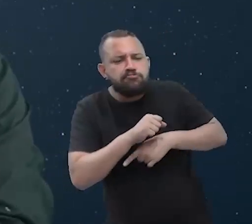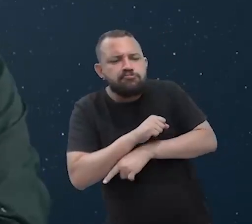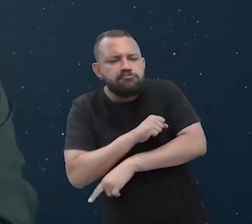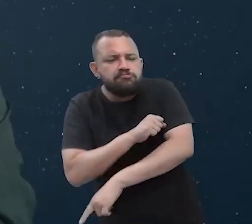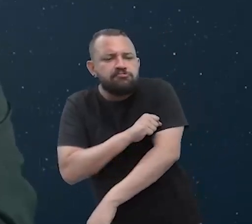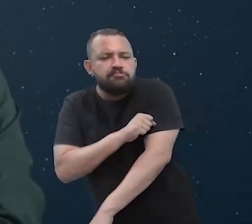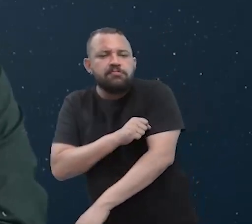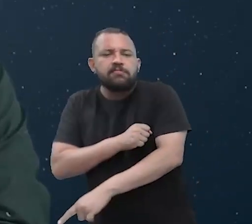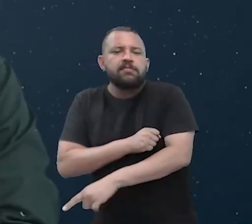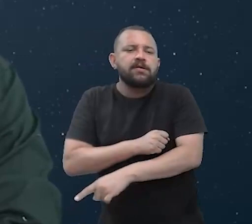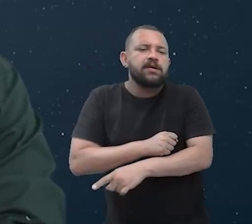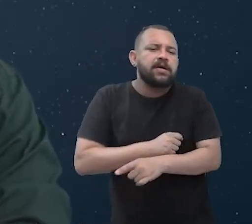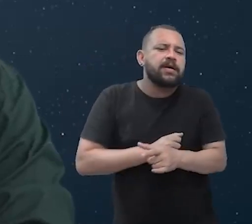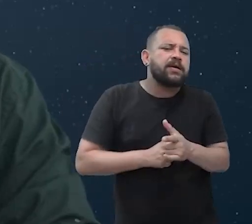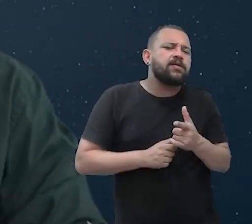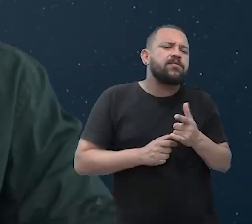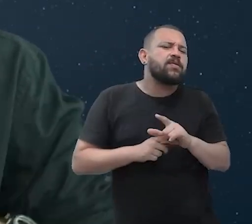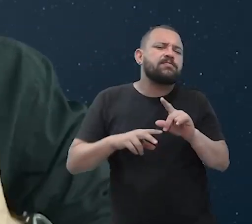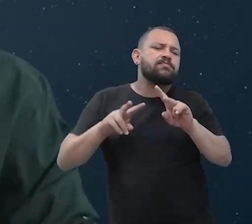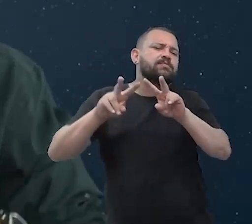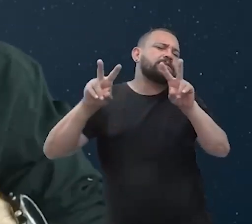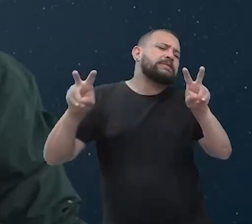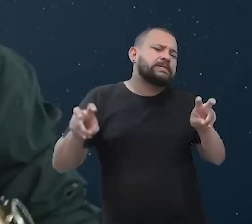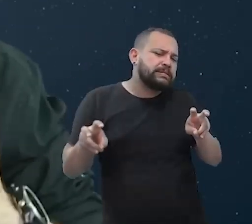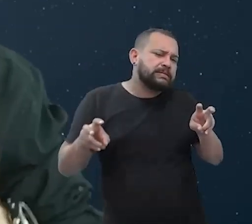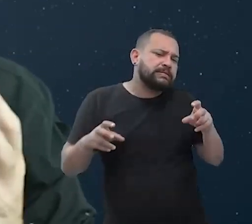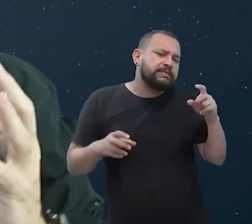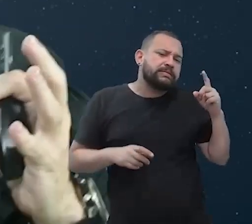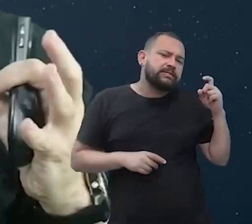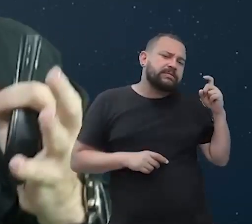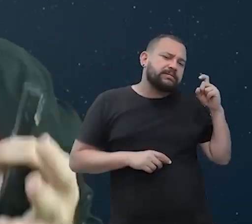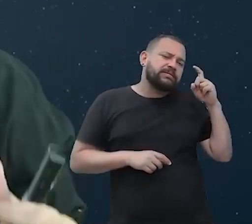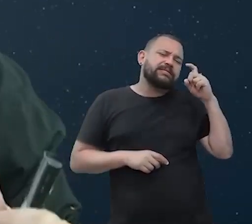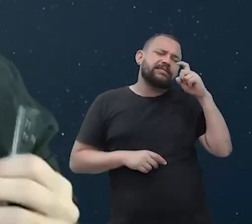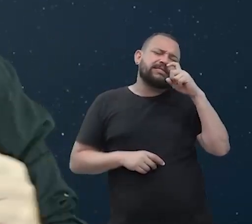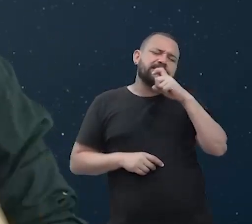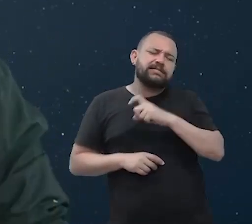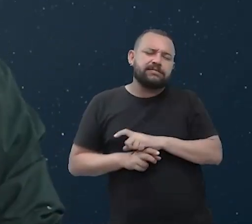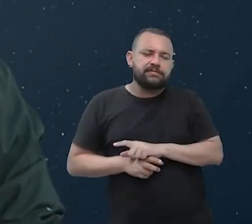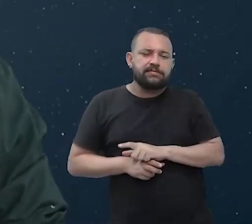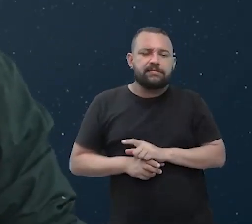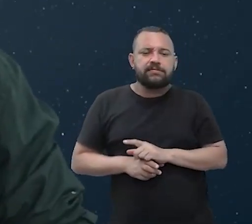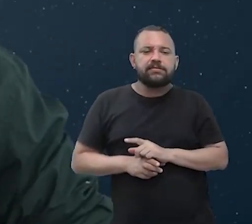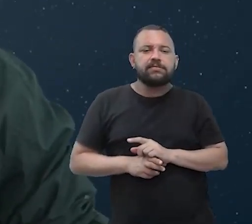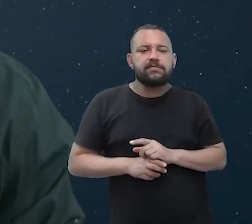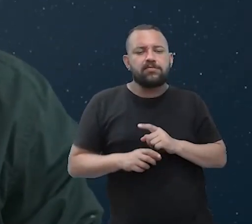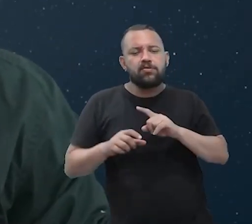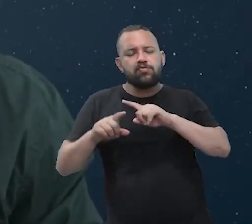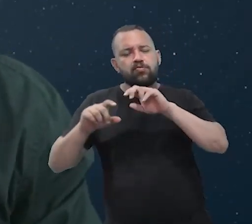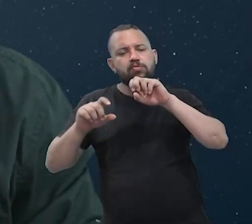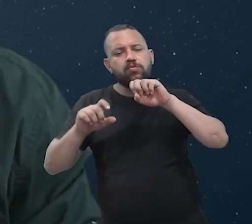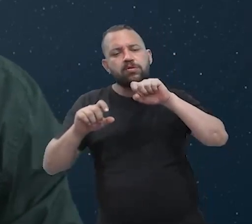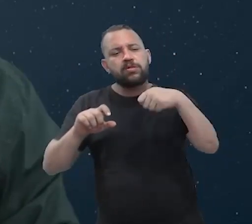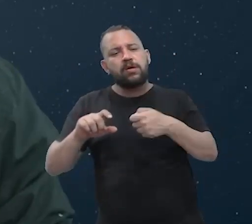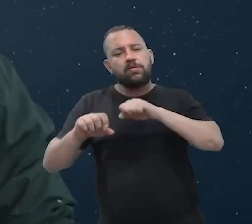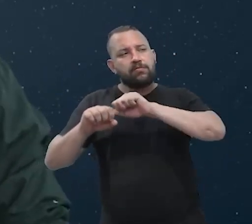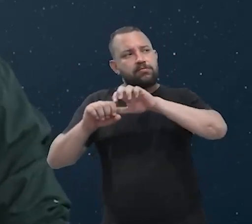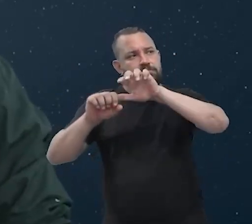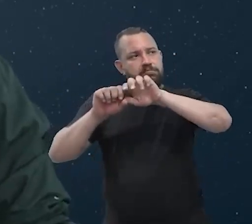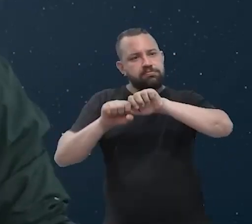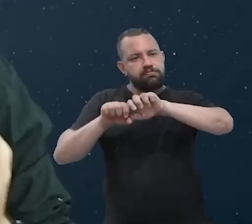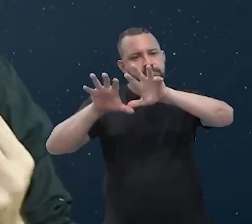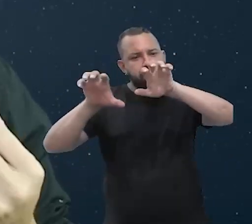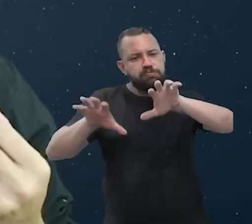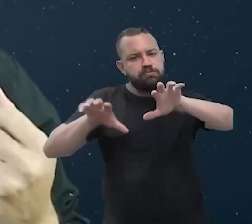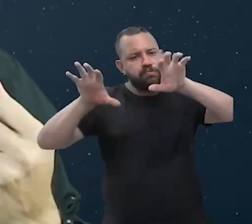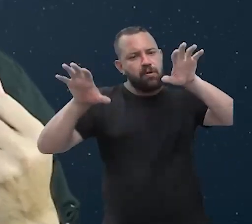desse iceberg. Agora a gente vai mergulhar numa água turva da ondulatória, onde a gente vai falar de fenômenos que